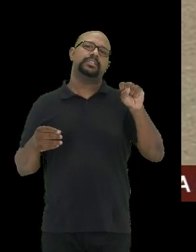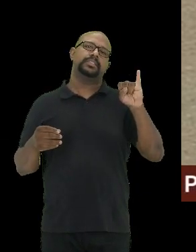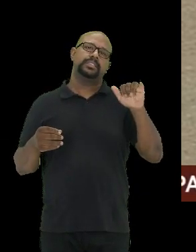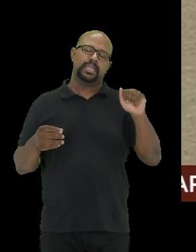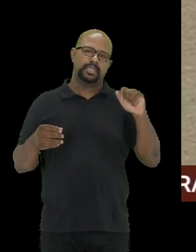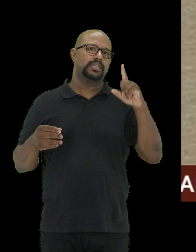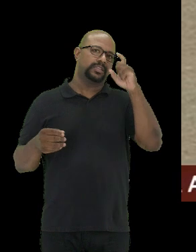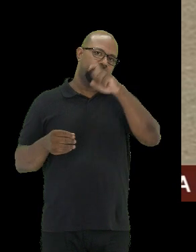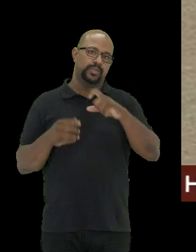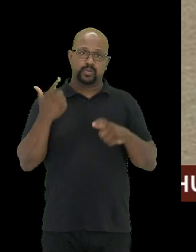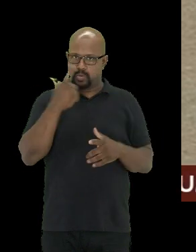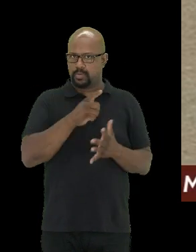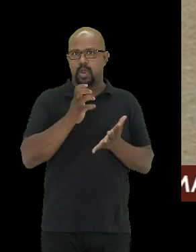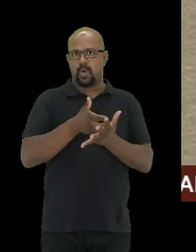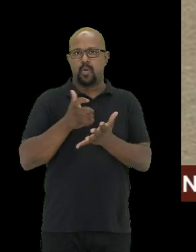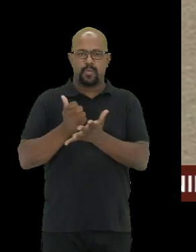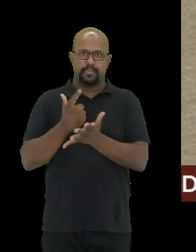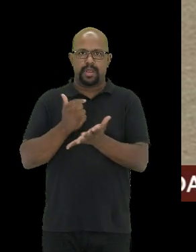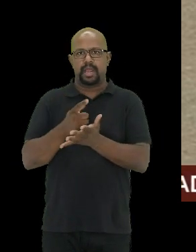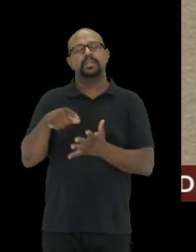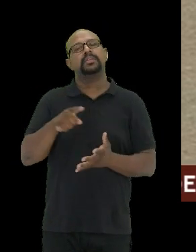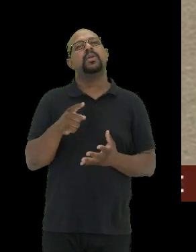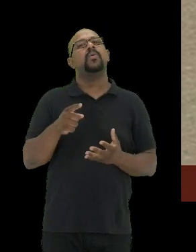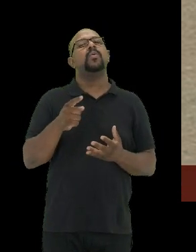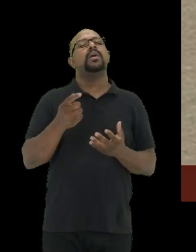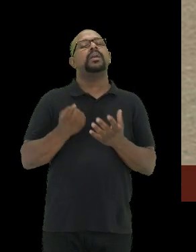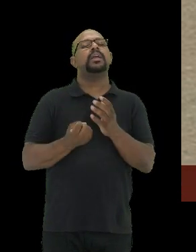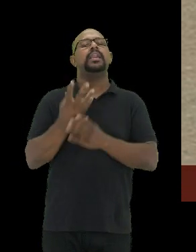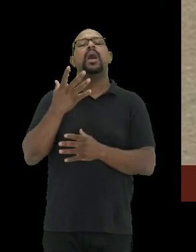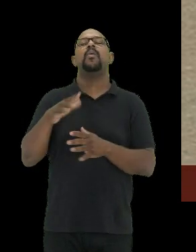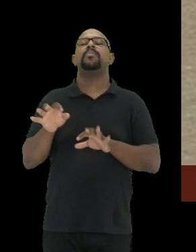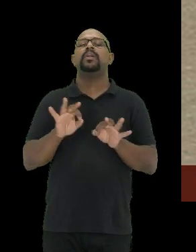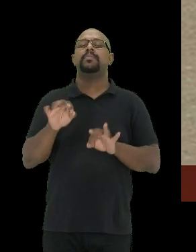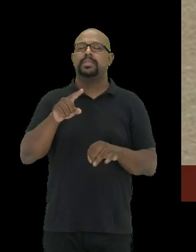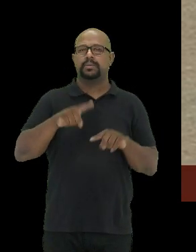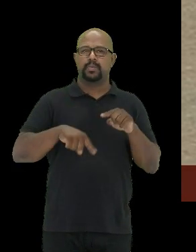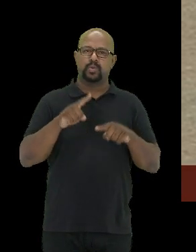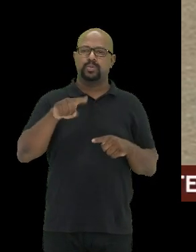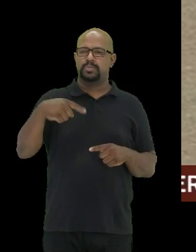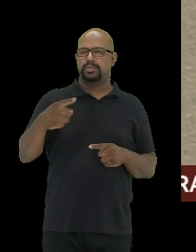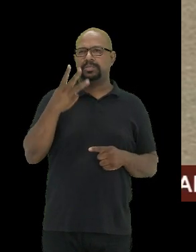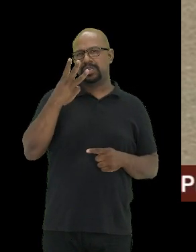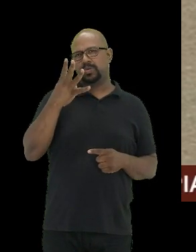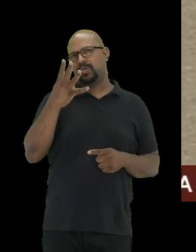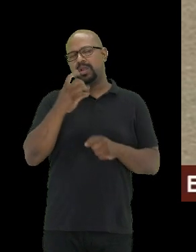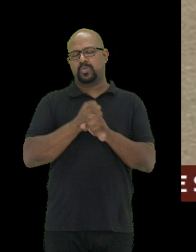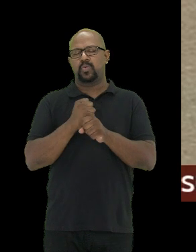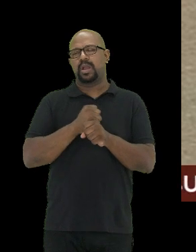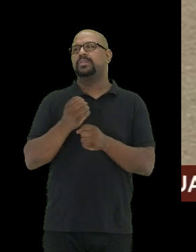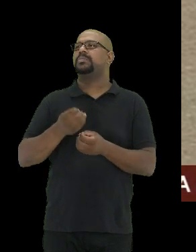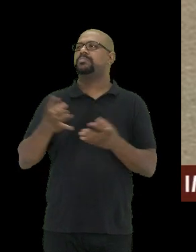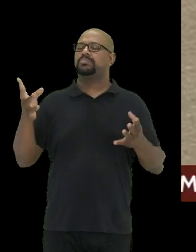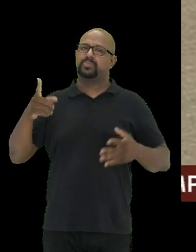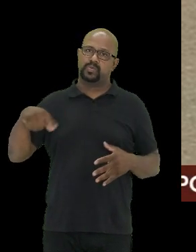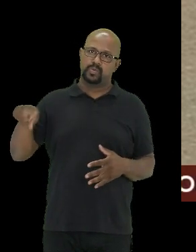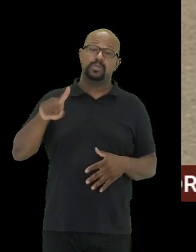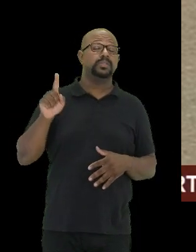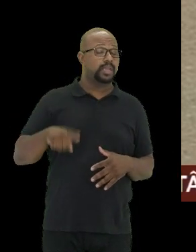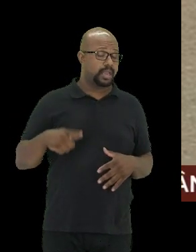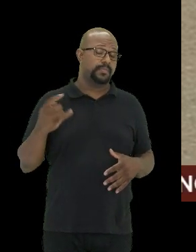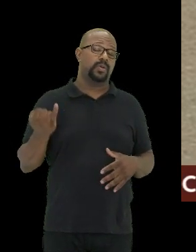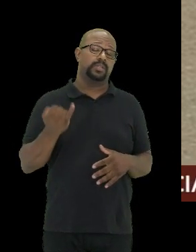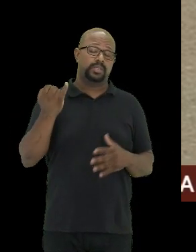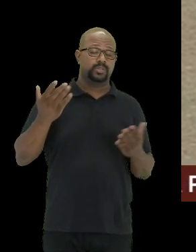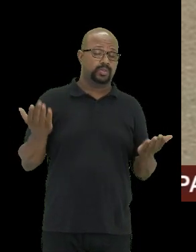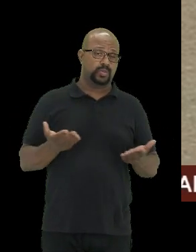Isso para criar um programa de pré-qualificação desses produtos nos próximos três, quatro anos. Esse é um ponto importante